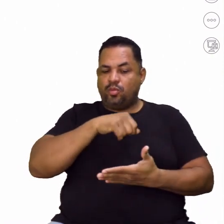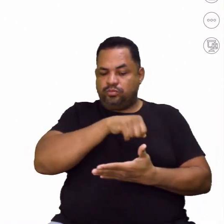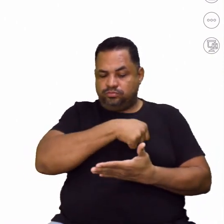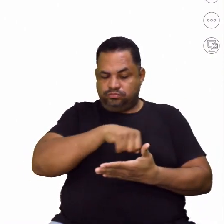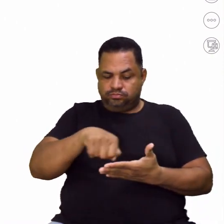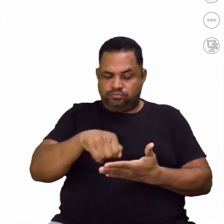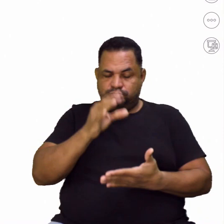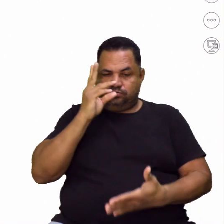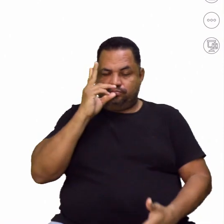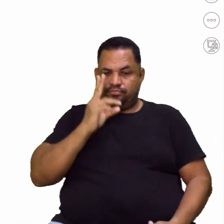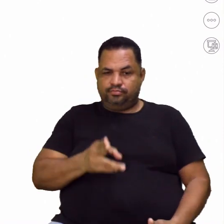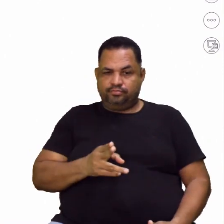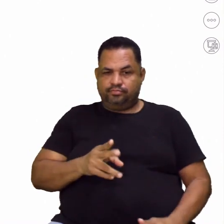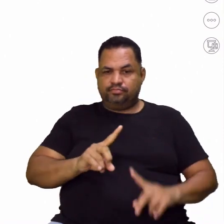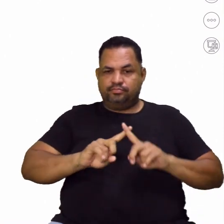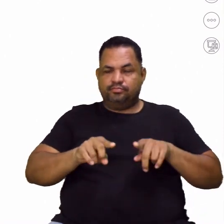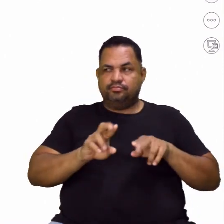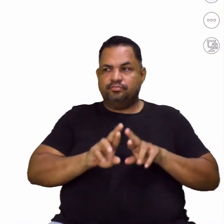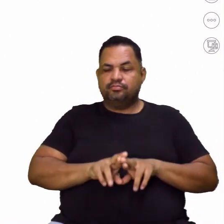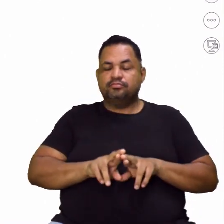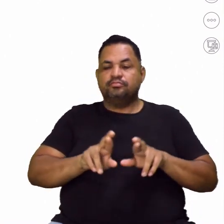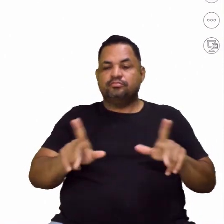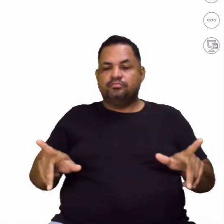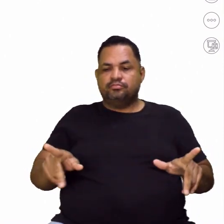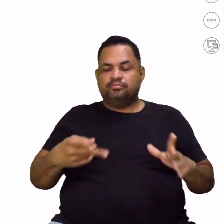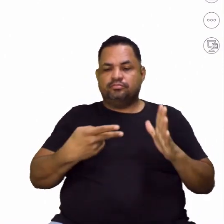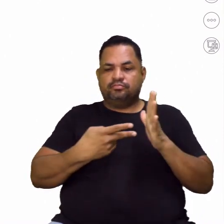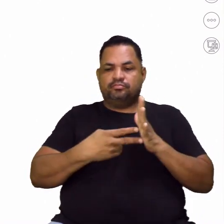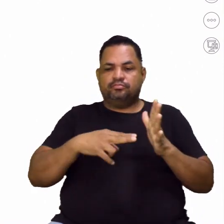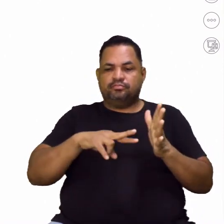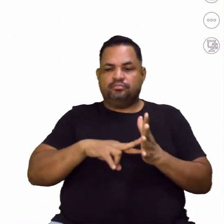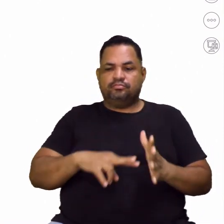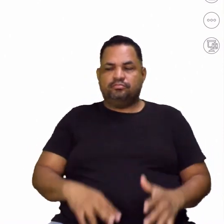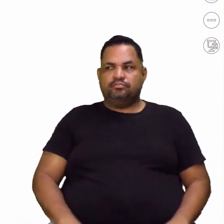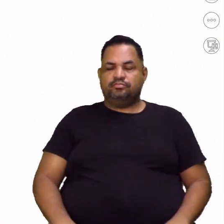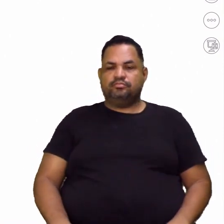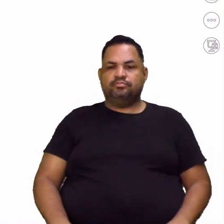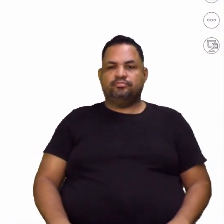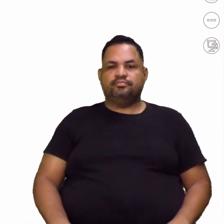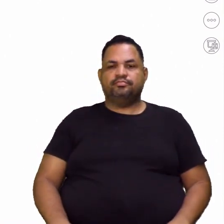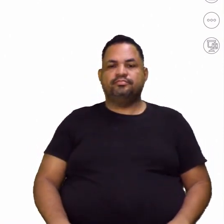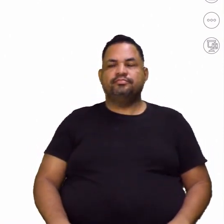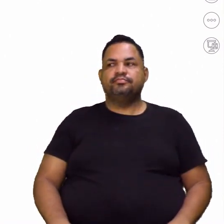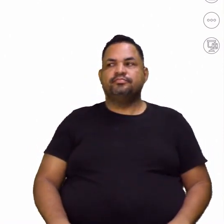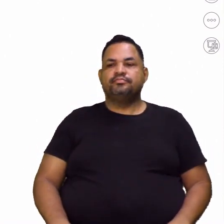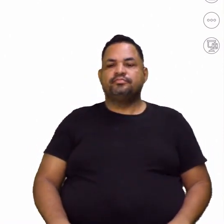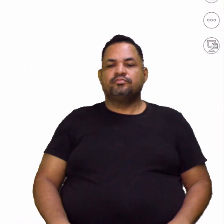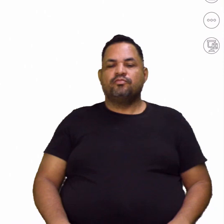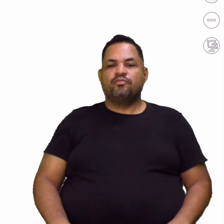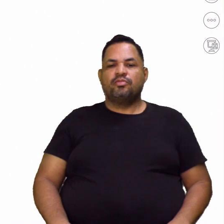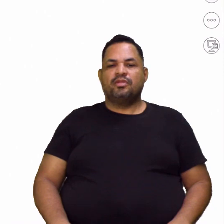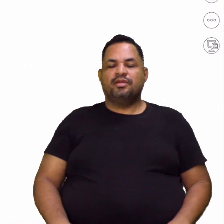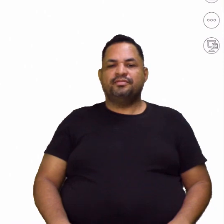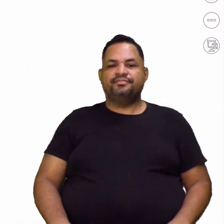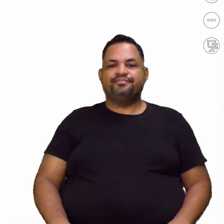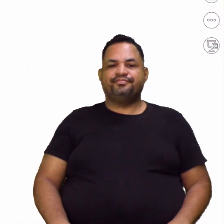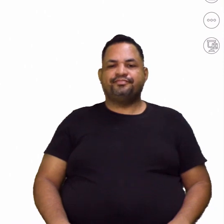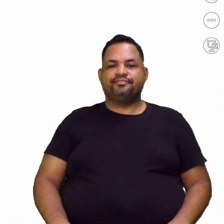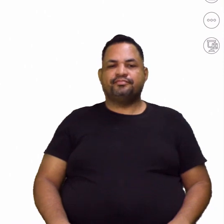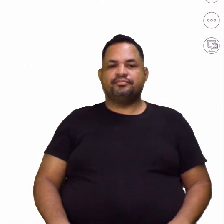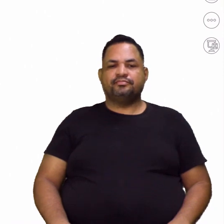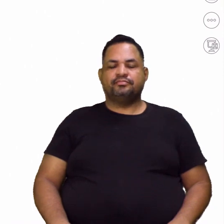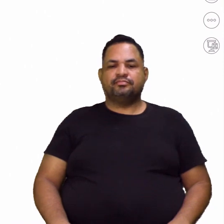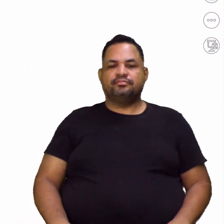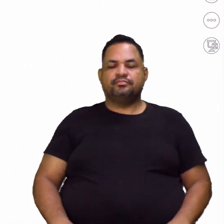mas significação diferente. Tá bom? Vamos ver aqui,